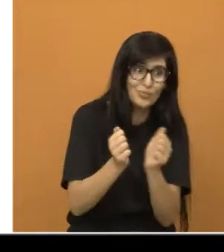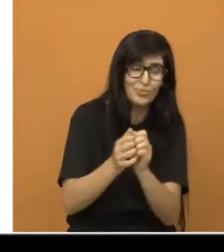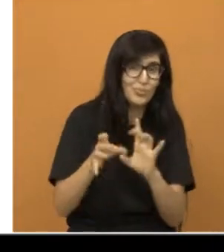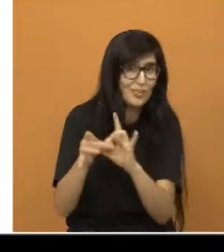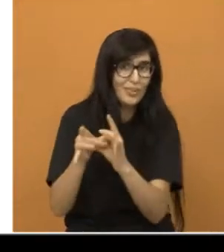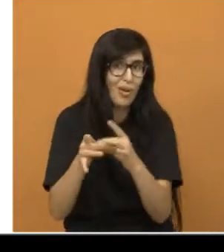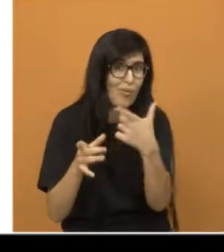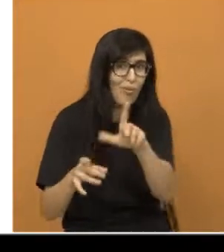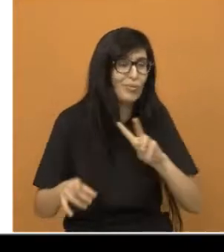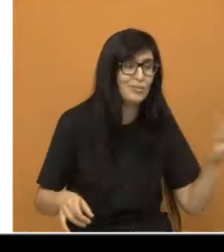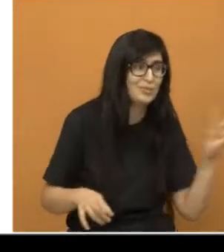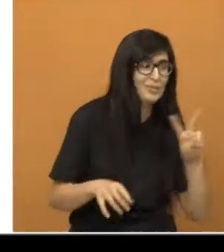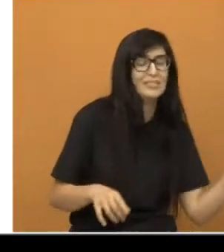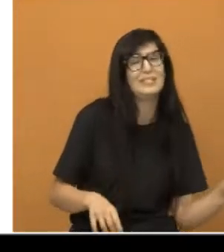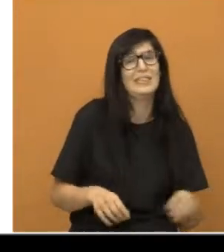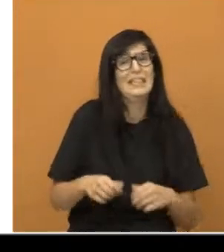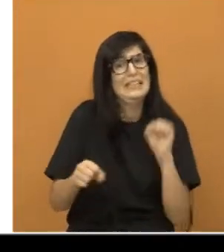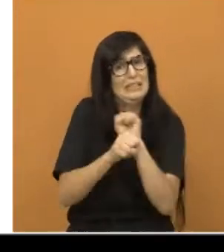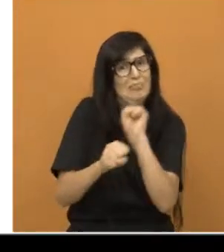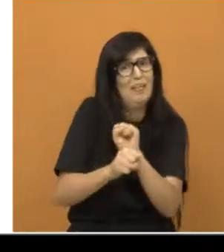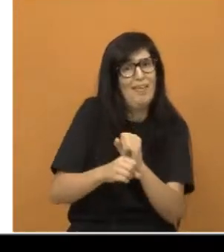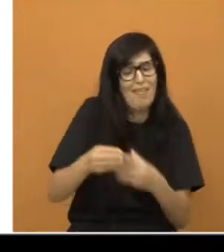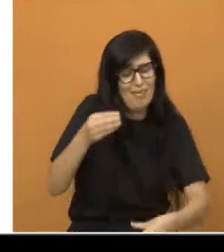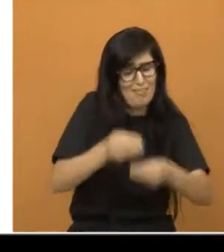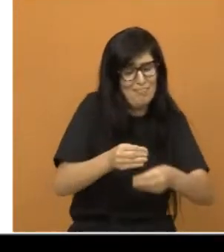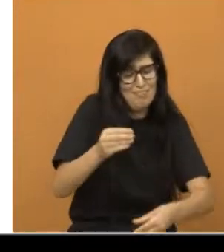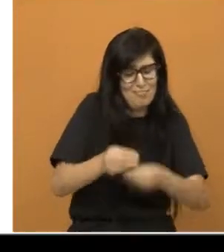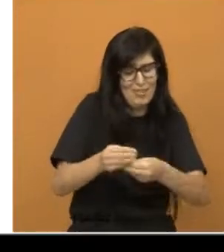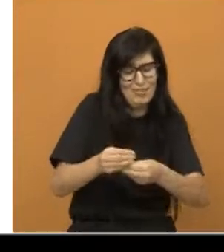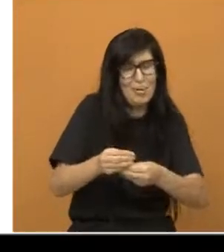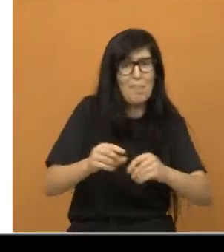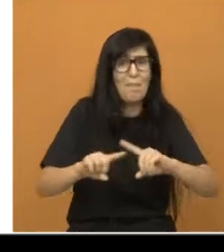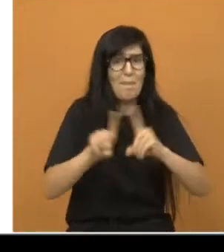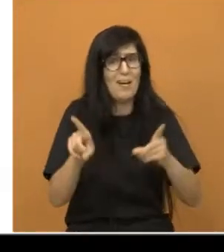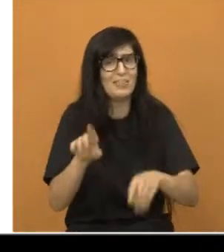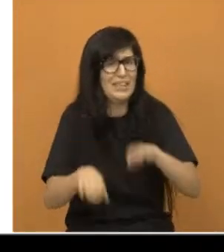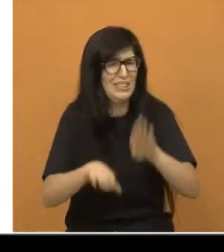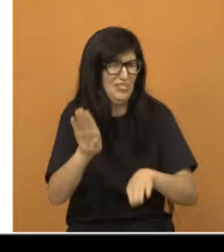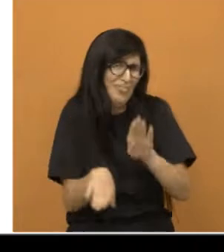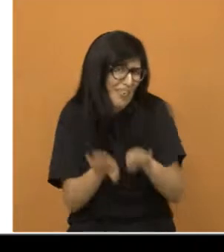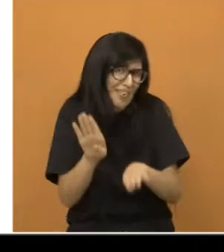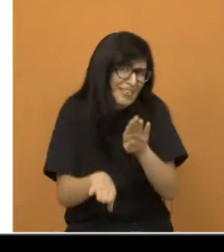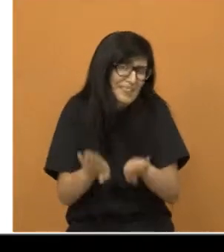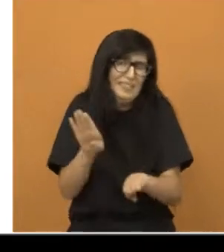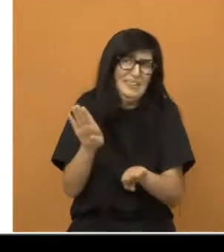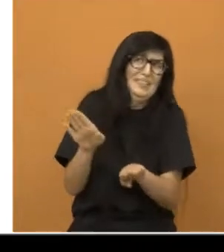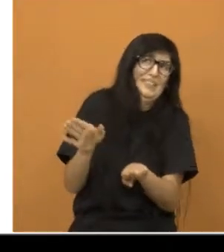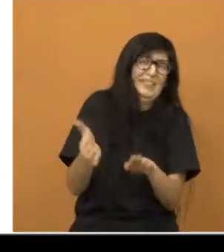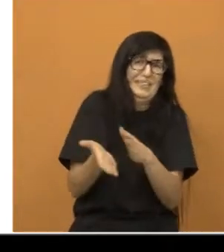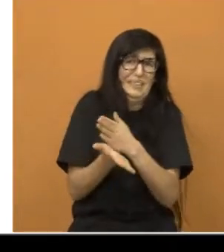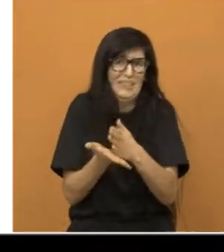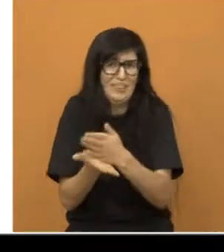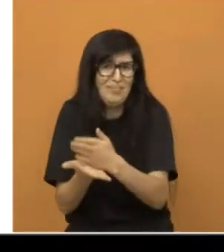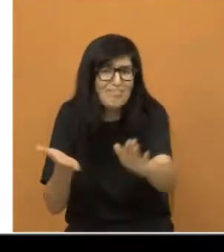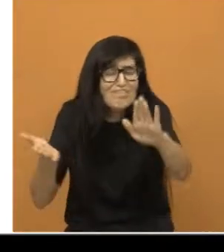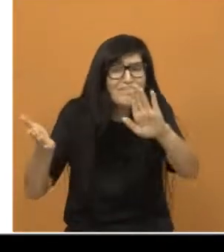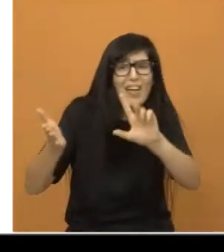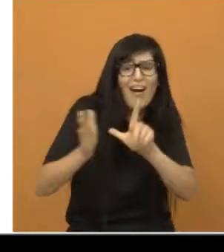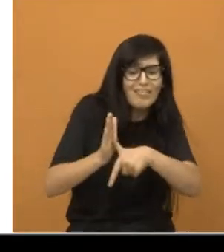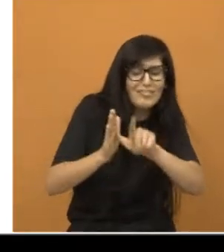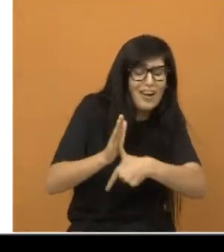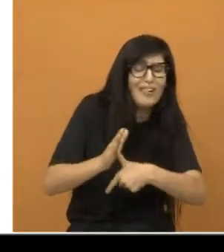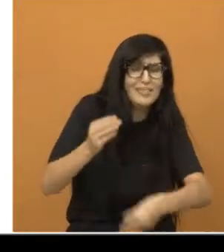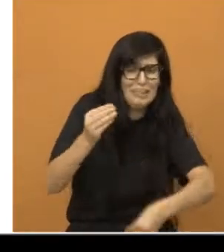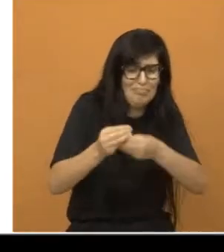mas, às vezes, as emendas atrasam e, quando chega, aí sim, pode fazer licitação e esperar chegar e colocar.